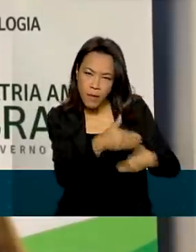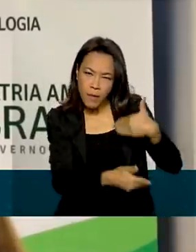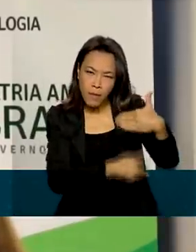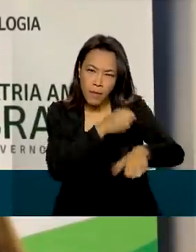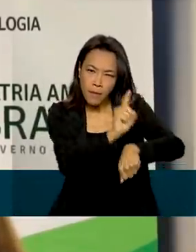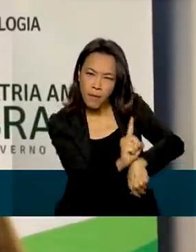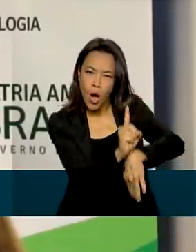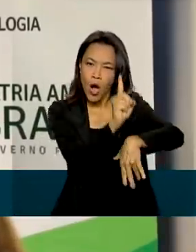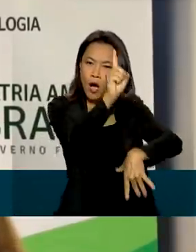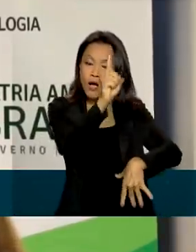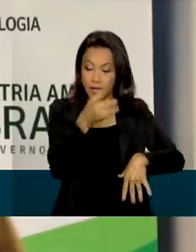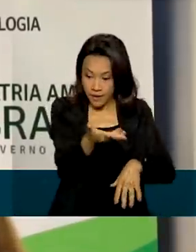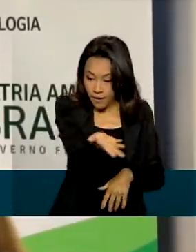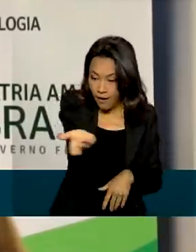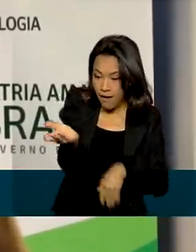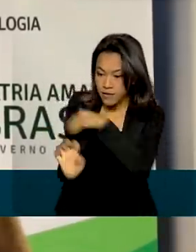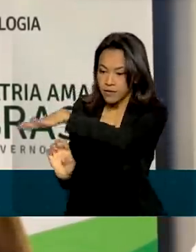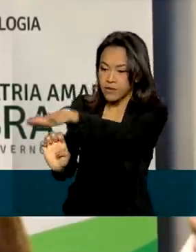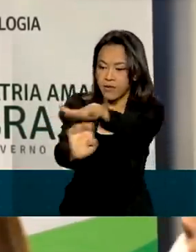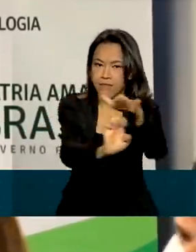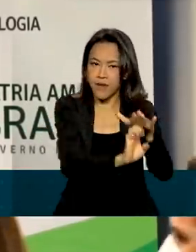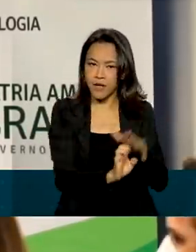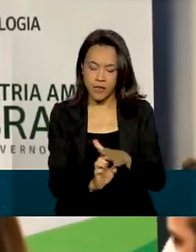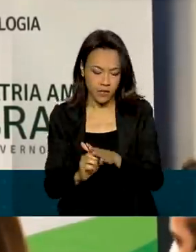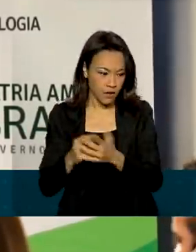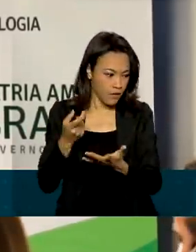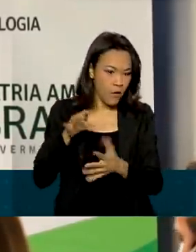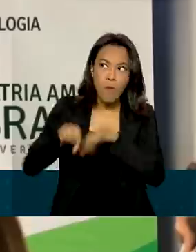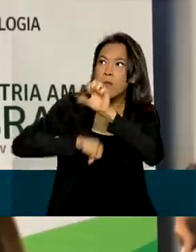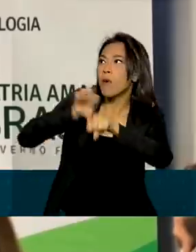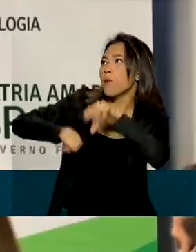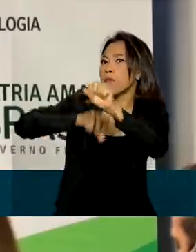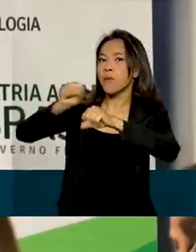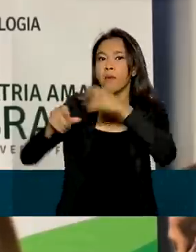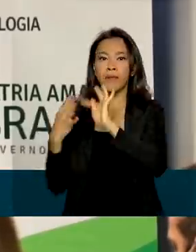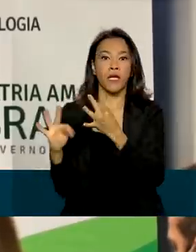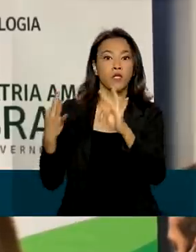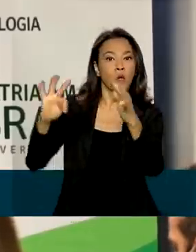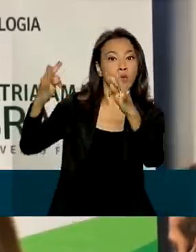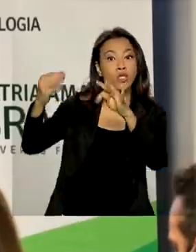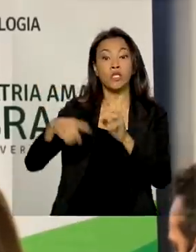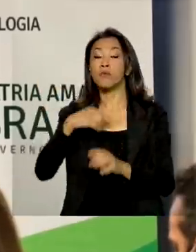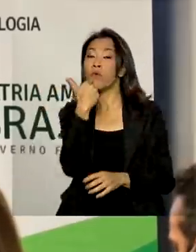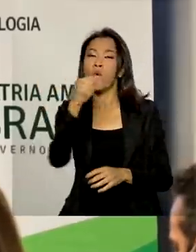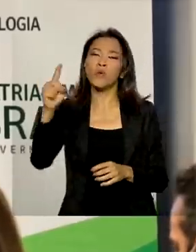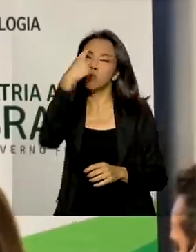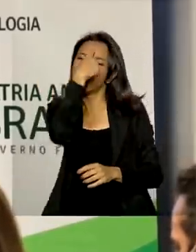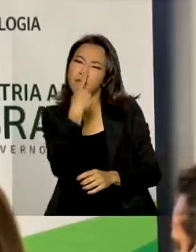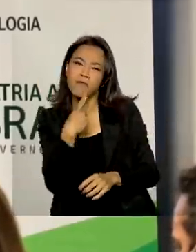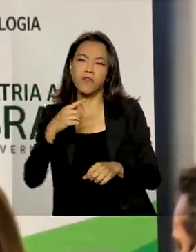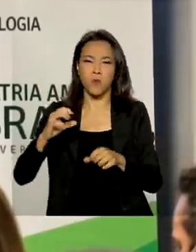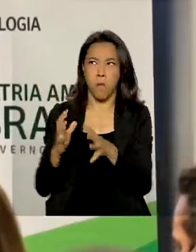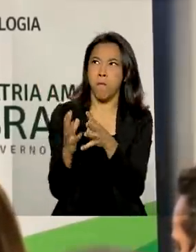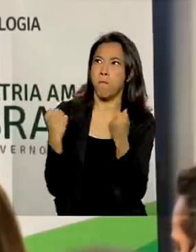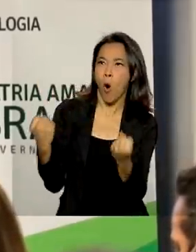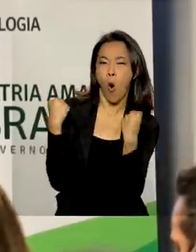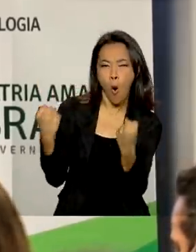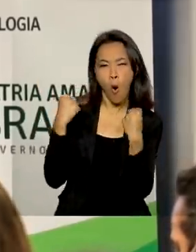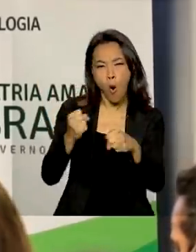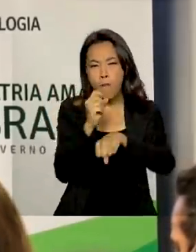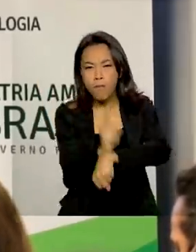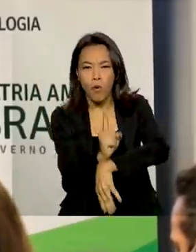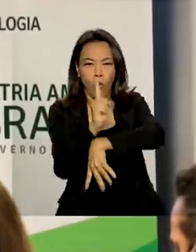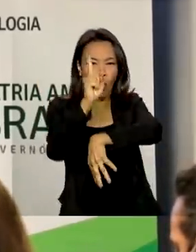desenvolvimento dessas empresas que vão desenvolver tecnologias para outros tipos de foguete. Para foguete de menor porte e o desenvolvimento das